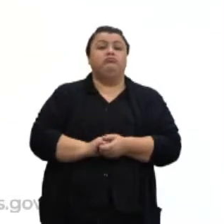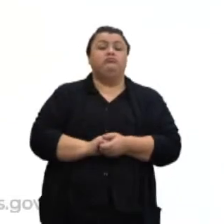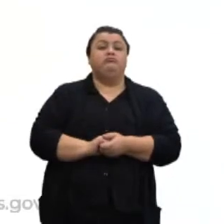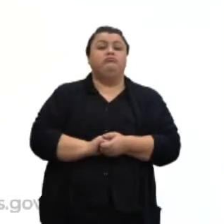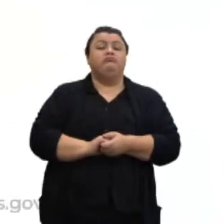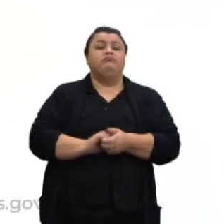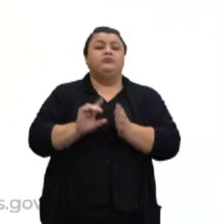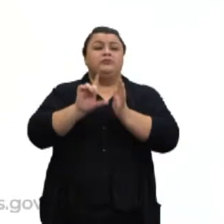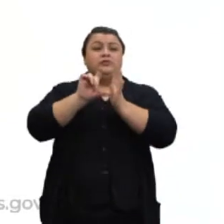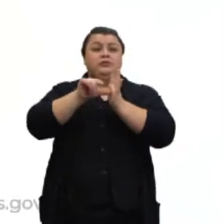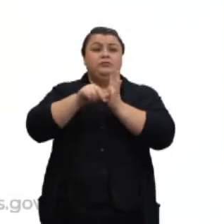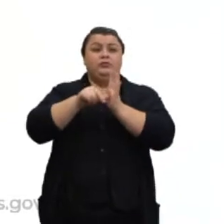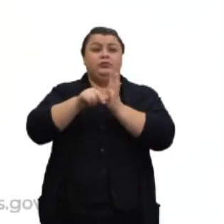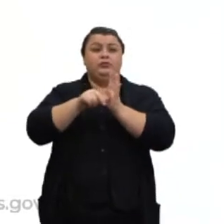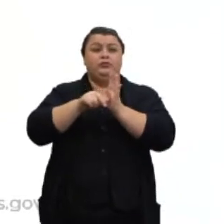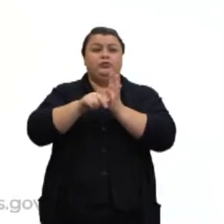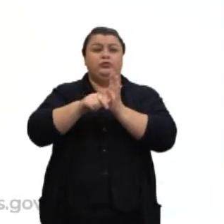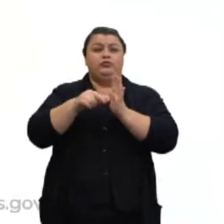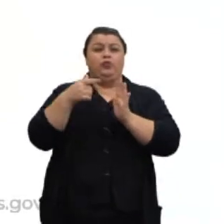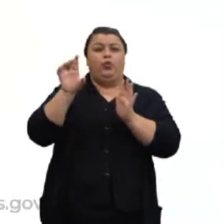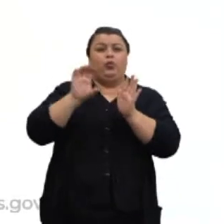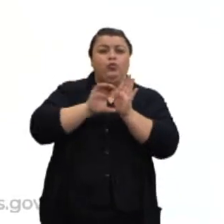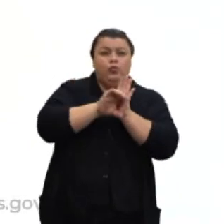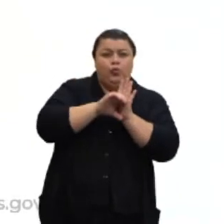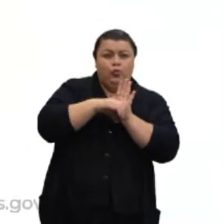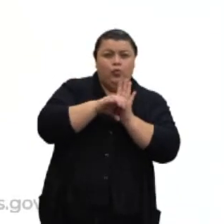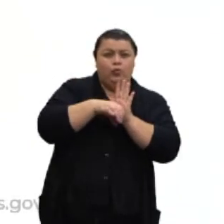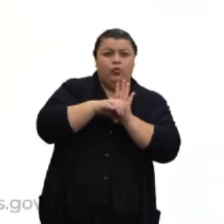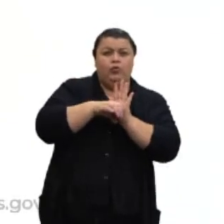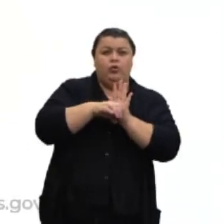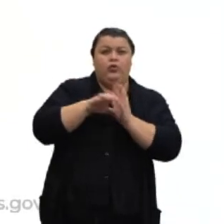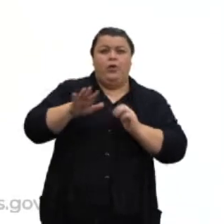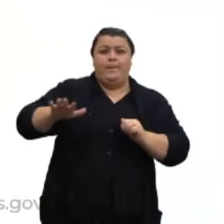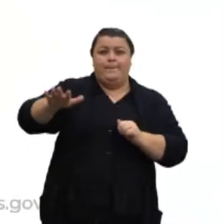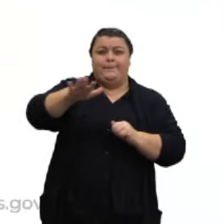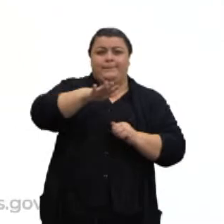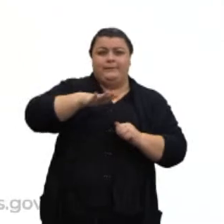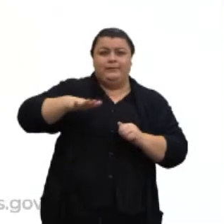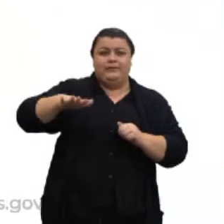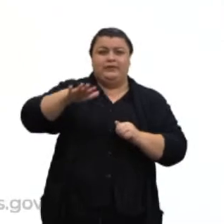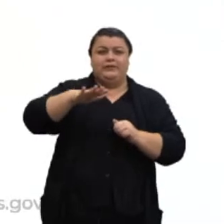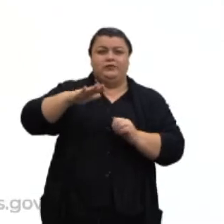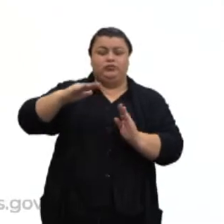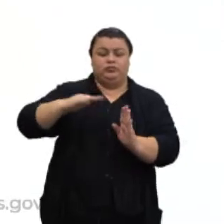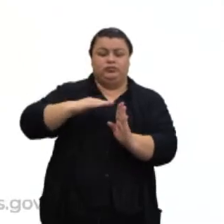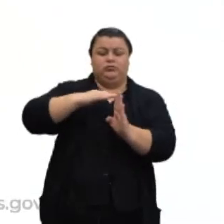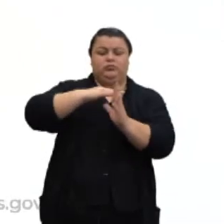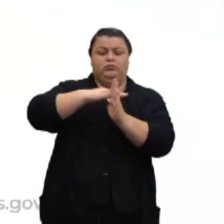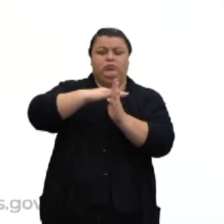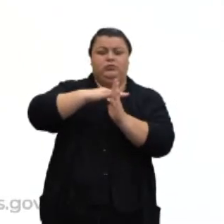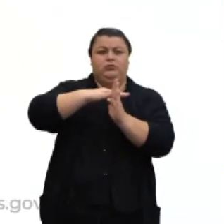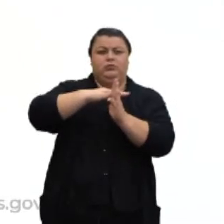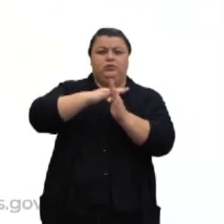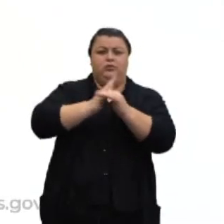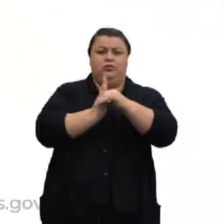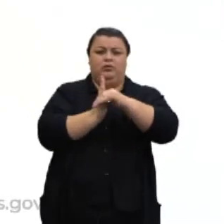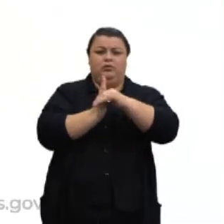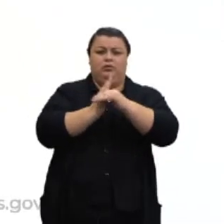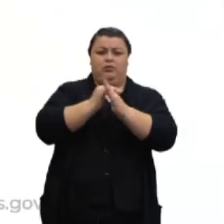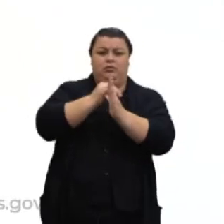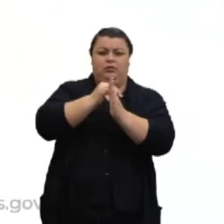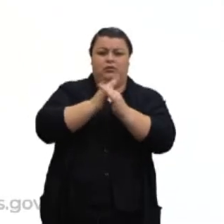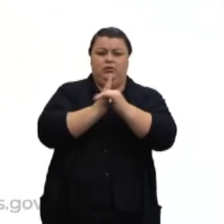Depois, outro conceito. Planos perpendiculares. O são planos perpendiculares?